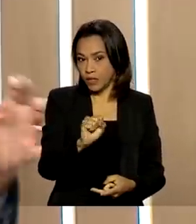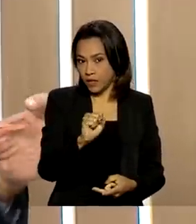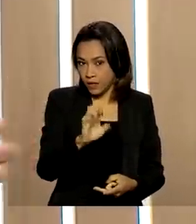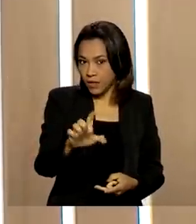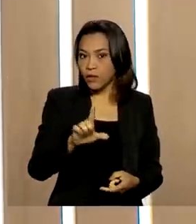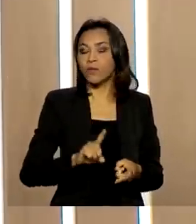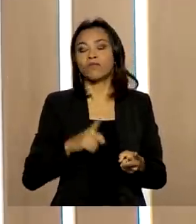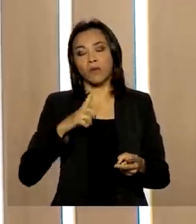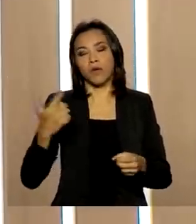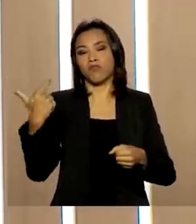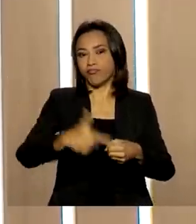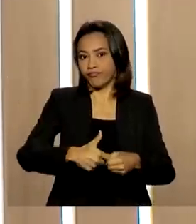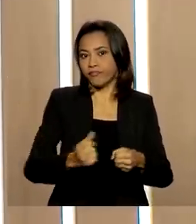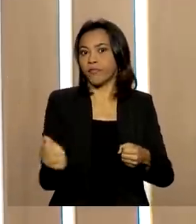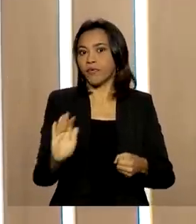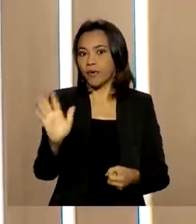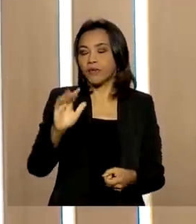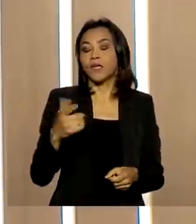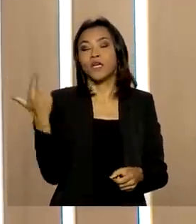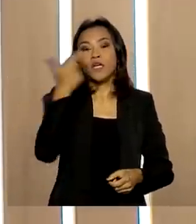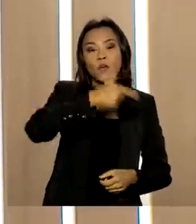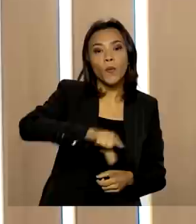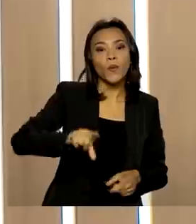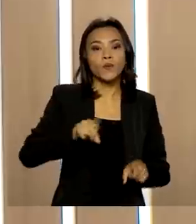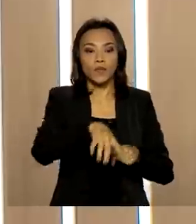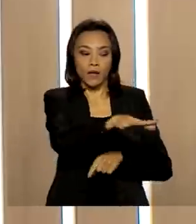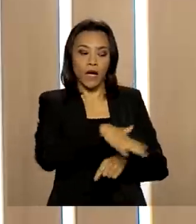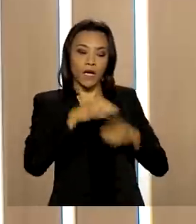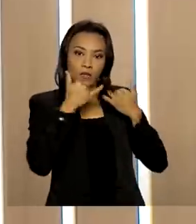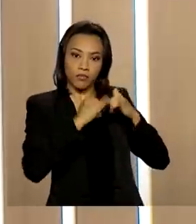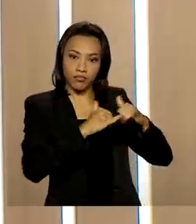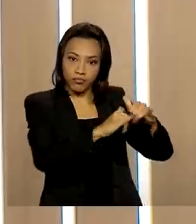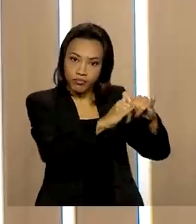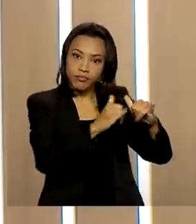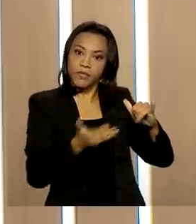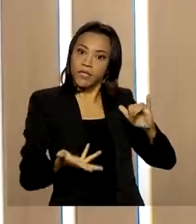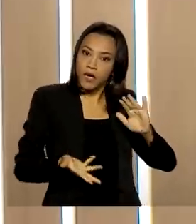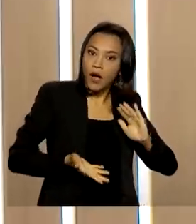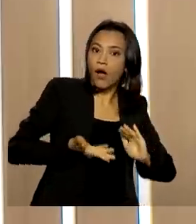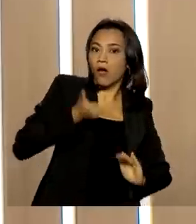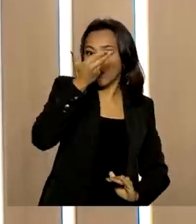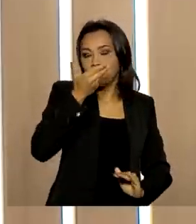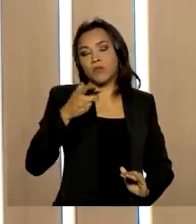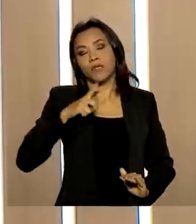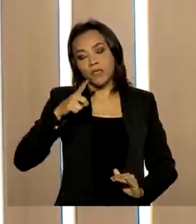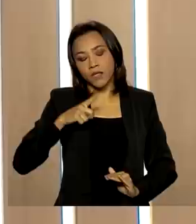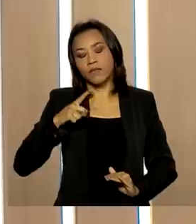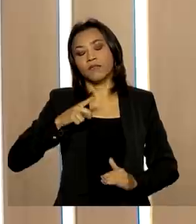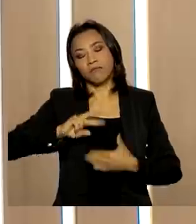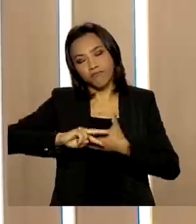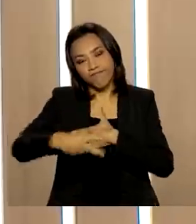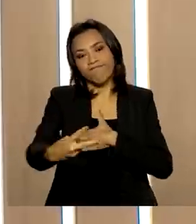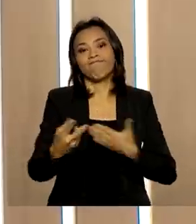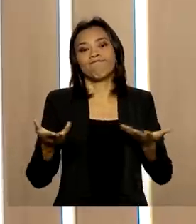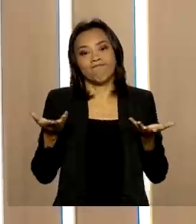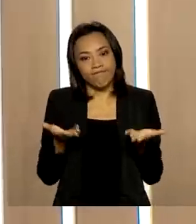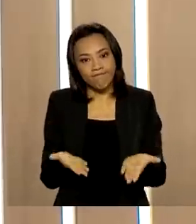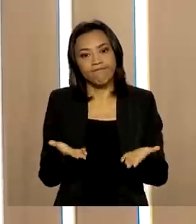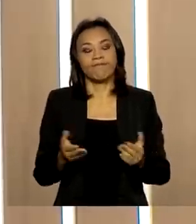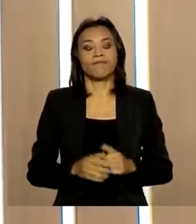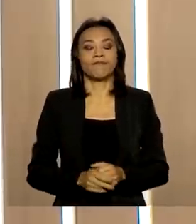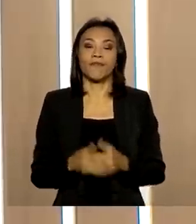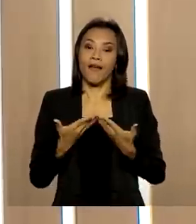série de majorações na área de eletricidade, que acabaram por impactar o nosso índice de preços ao consumidor.